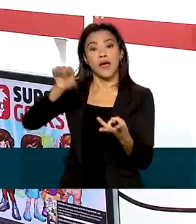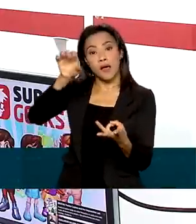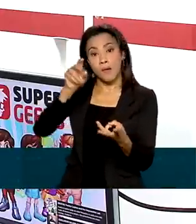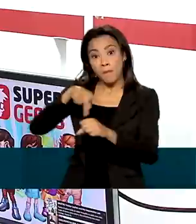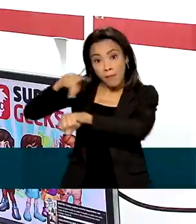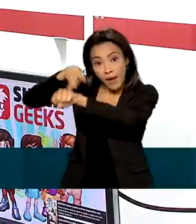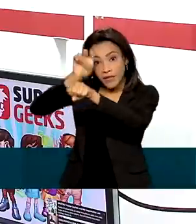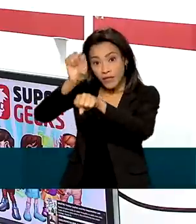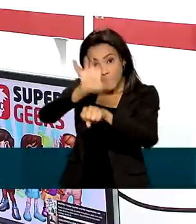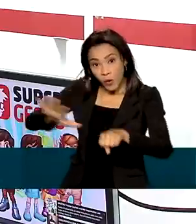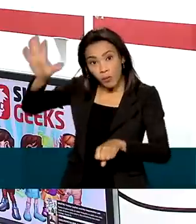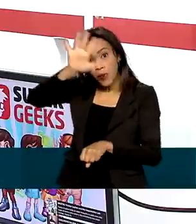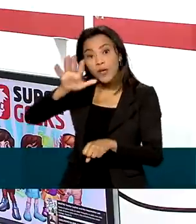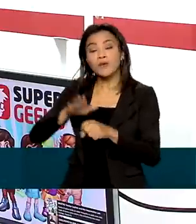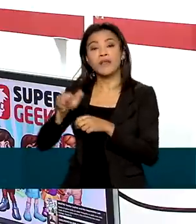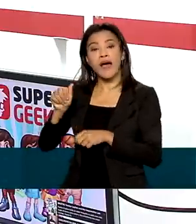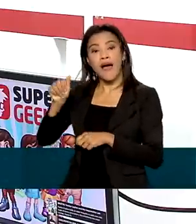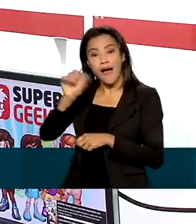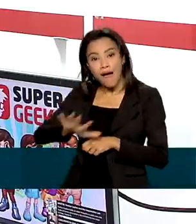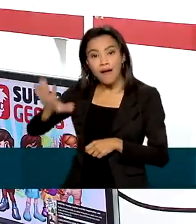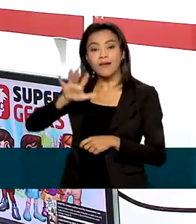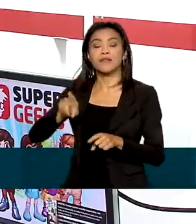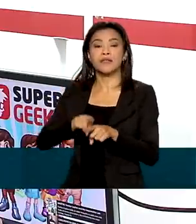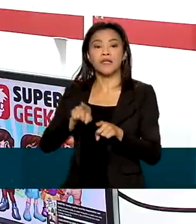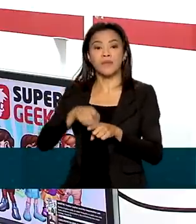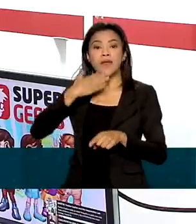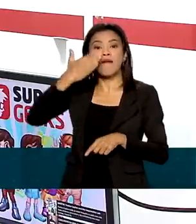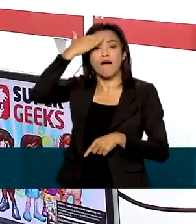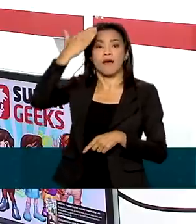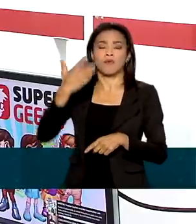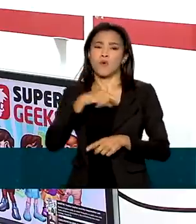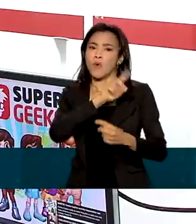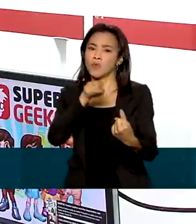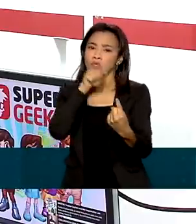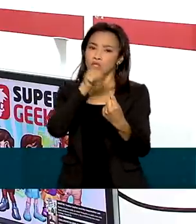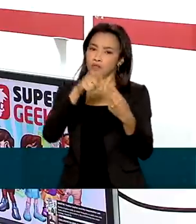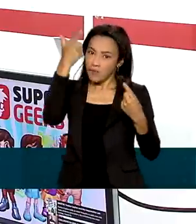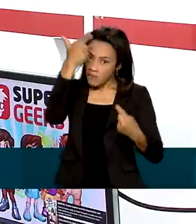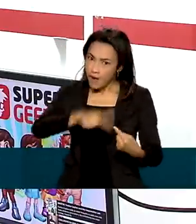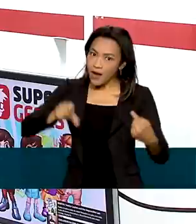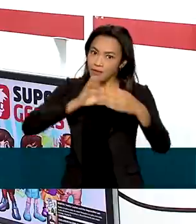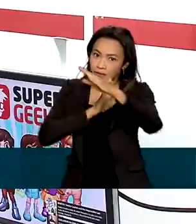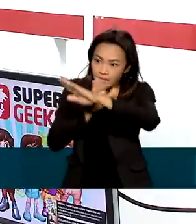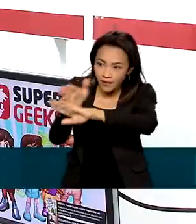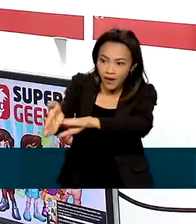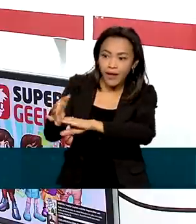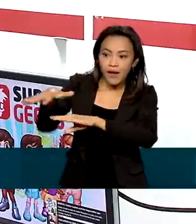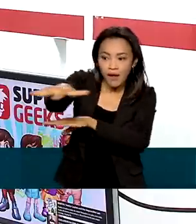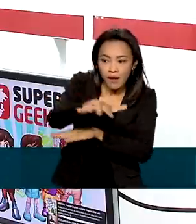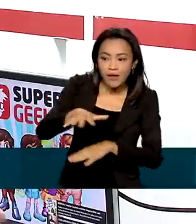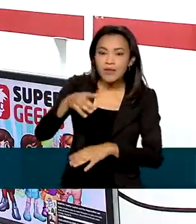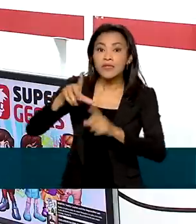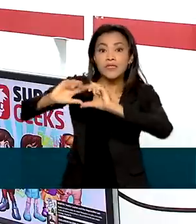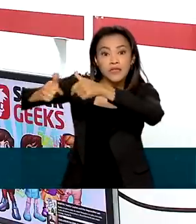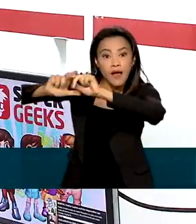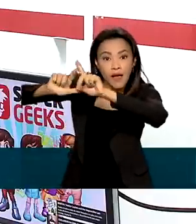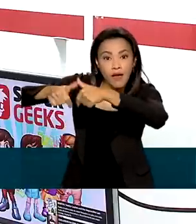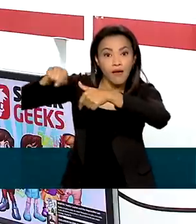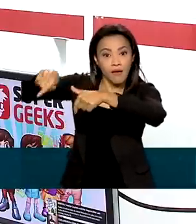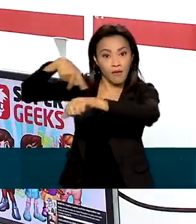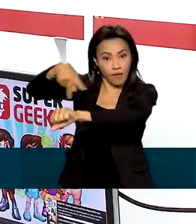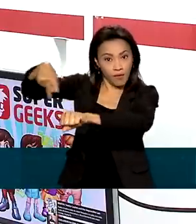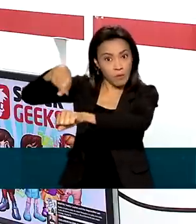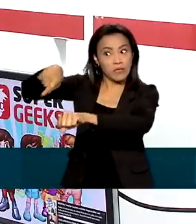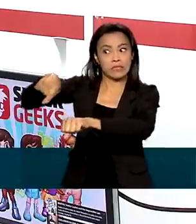asiáticos e árabes. Em 2022, a meta é entrar ainda mais no mercado de Israel, um dos principais protagonistas